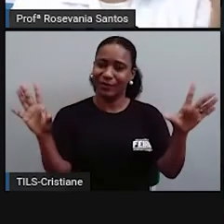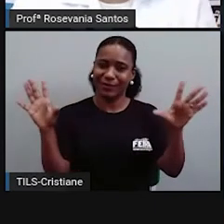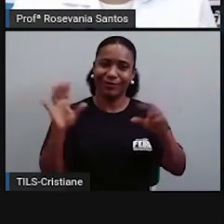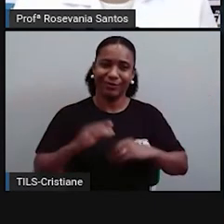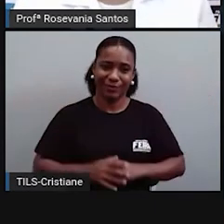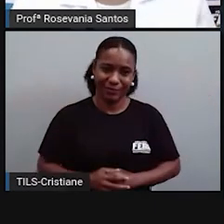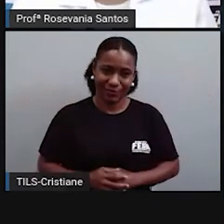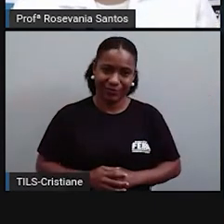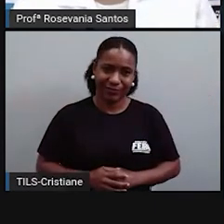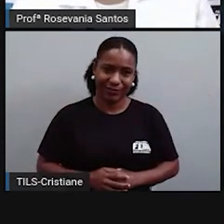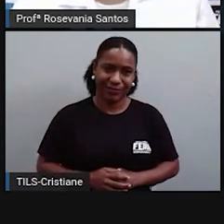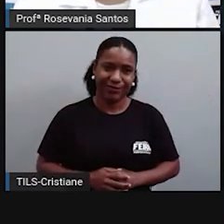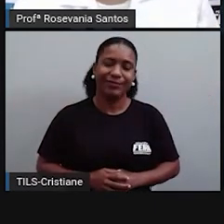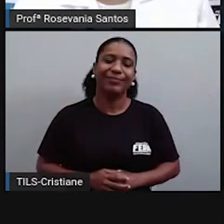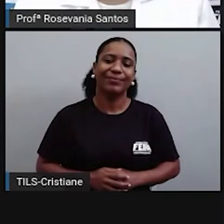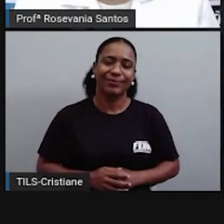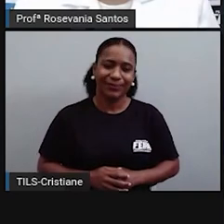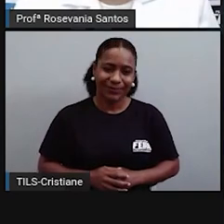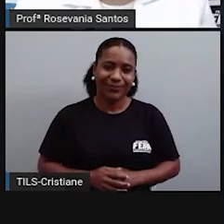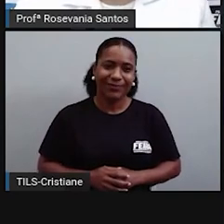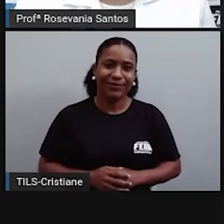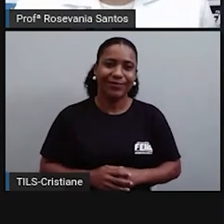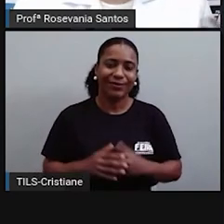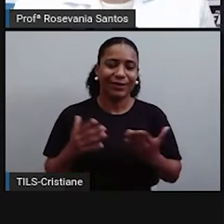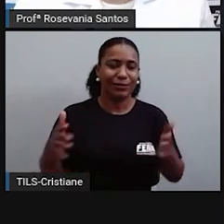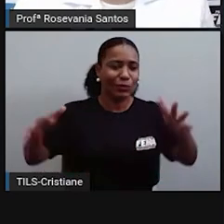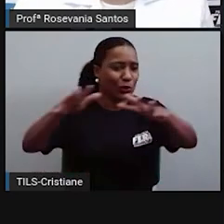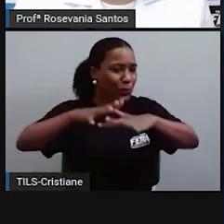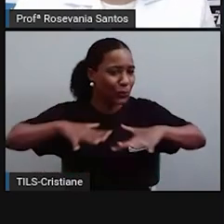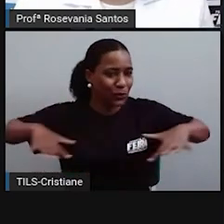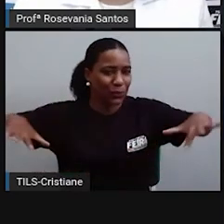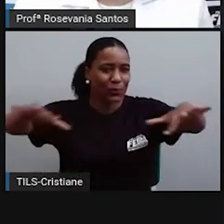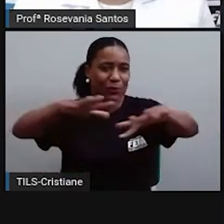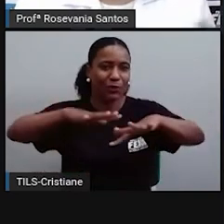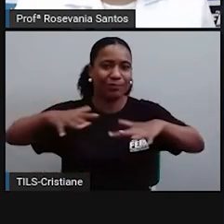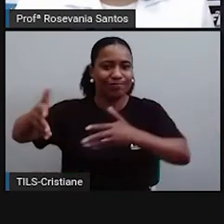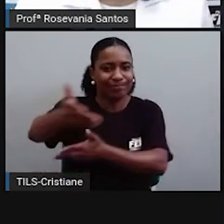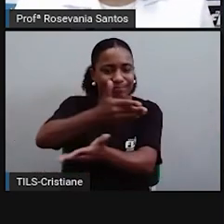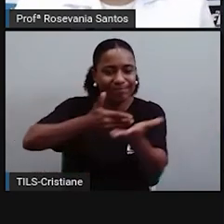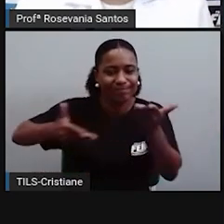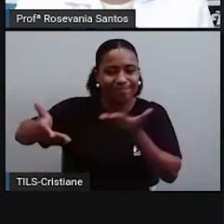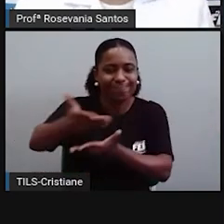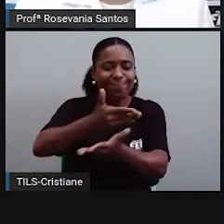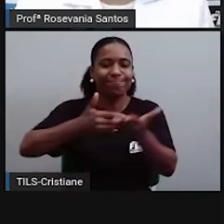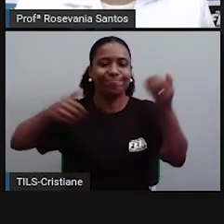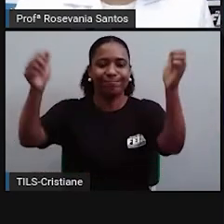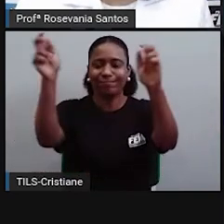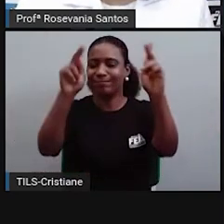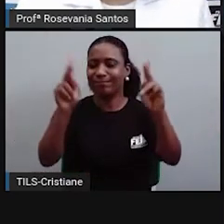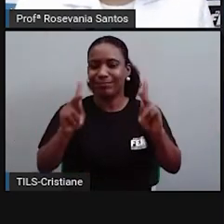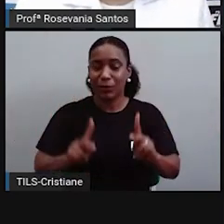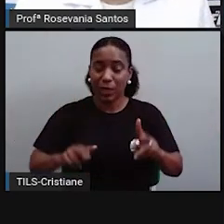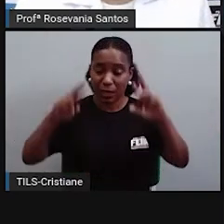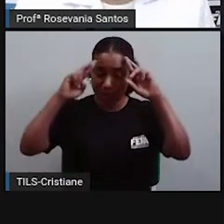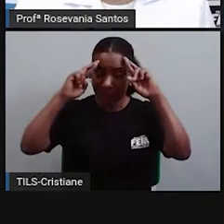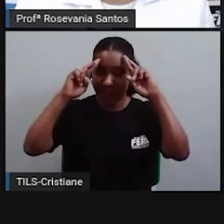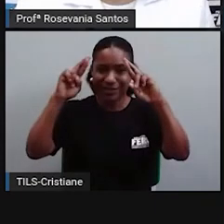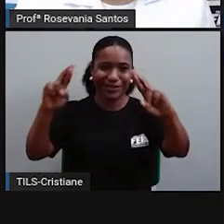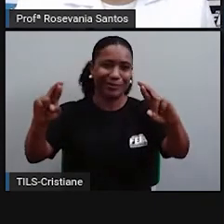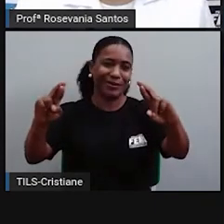projetado pela maioria das pessoas. Do poder. Todo mundo vive em um pai. Sendo respeitado